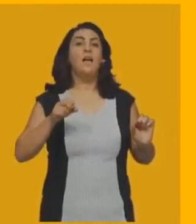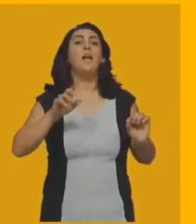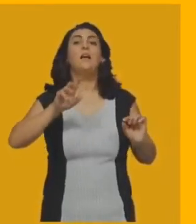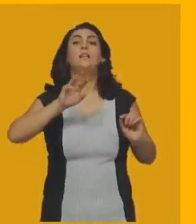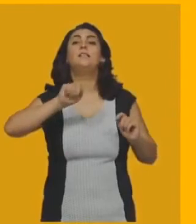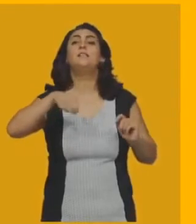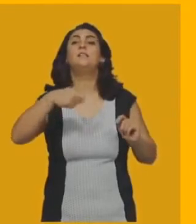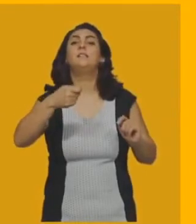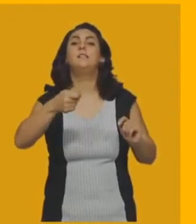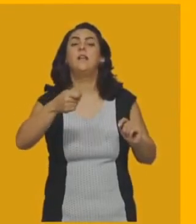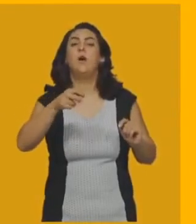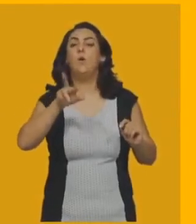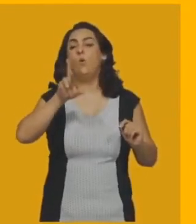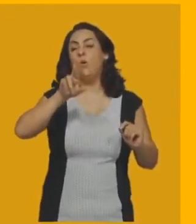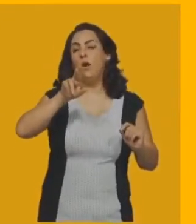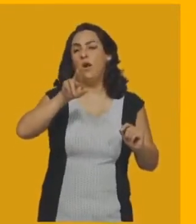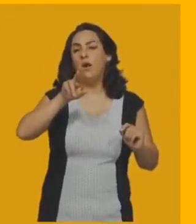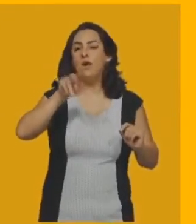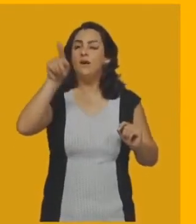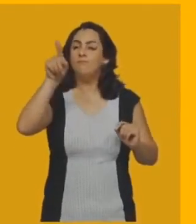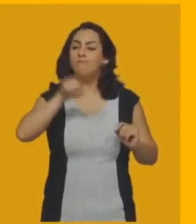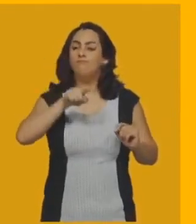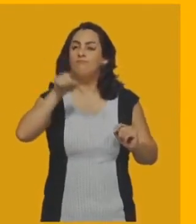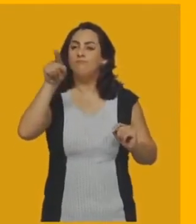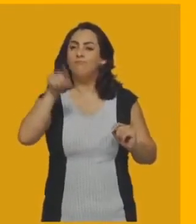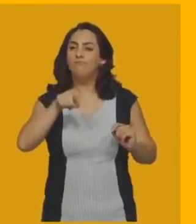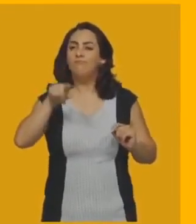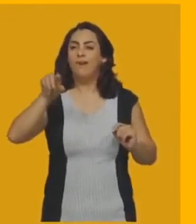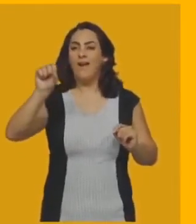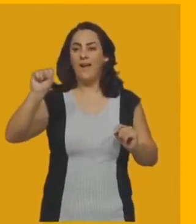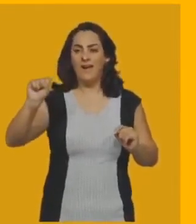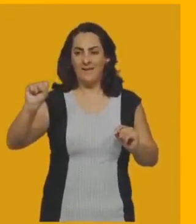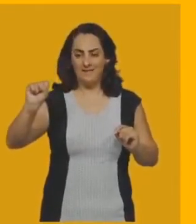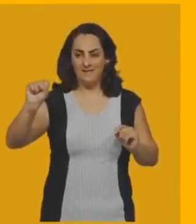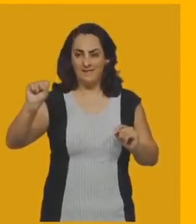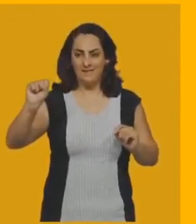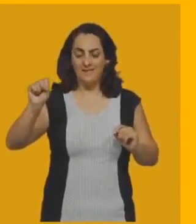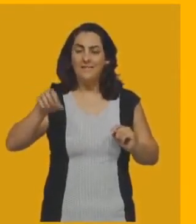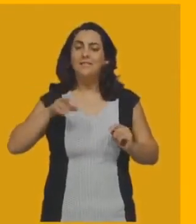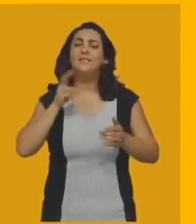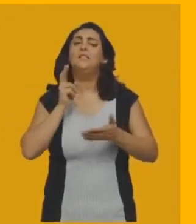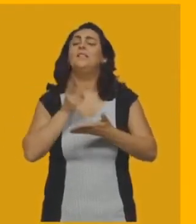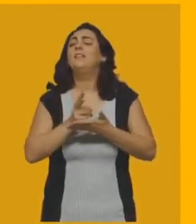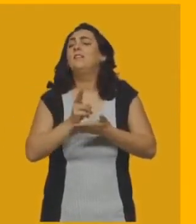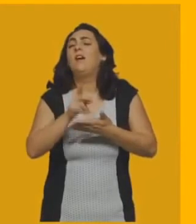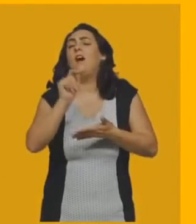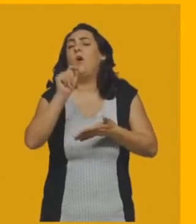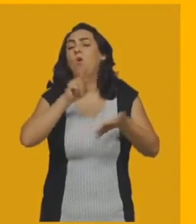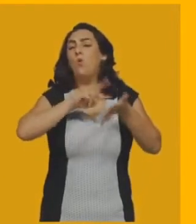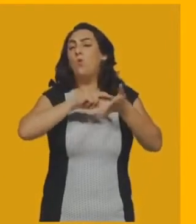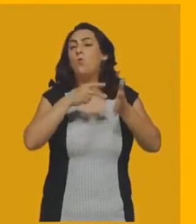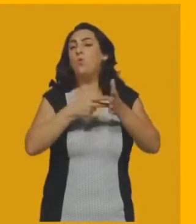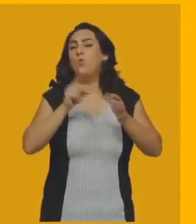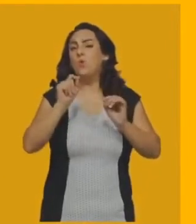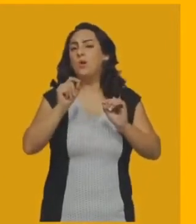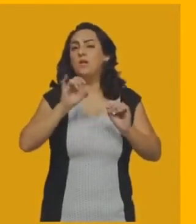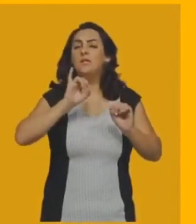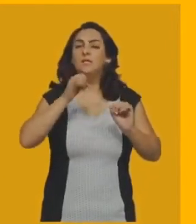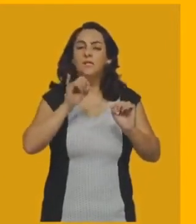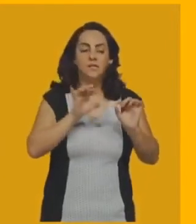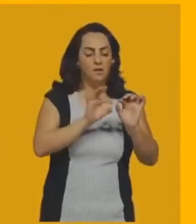paralelo a S. Isso significa que se eu prolongar, prolongar, prolongar, né, a reta